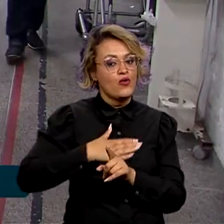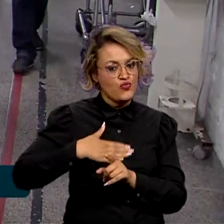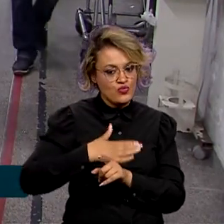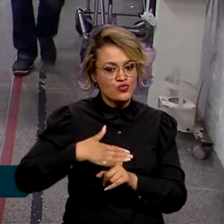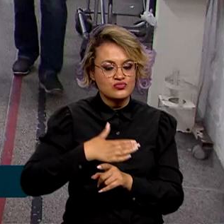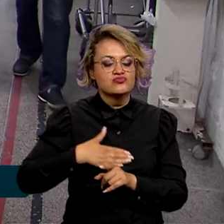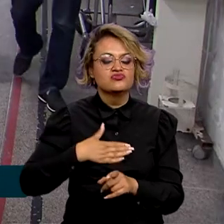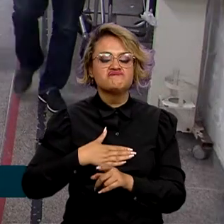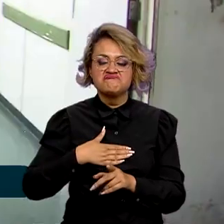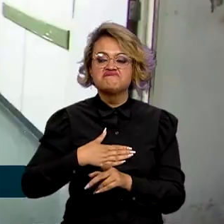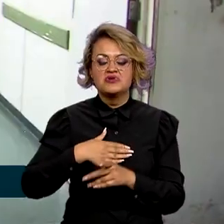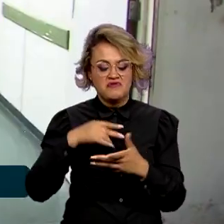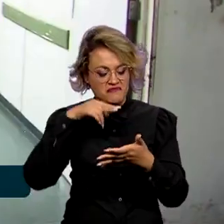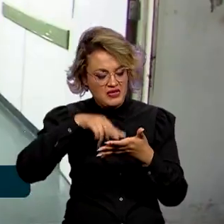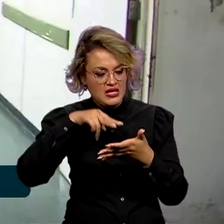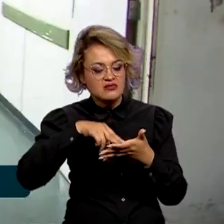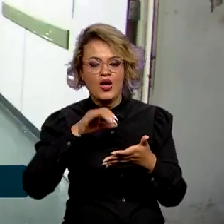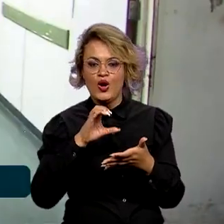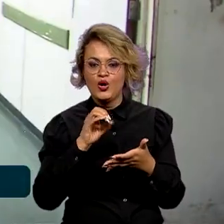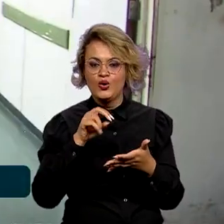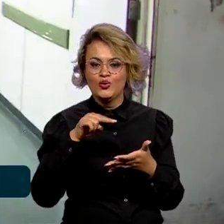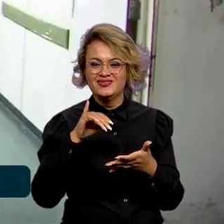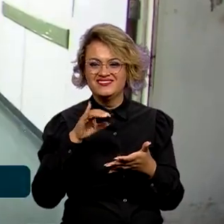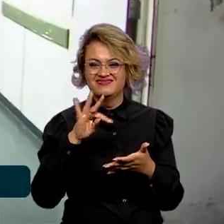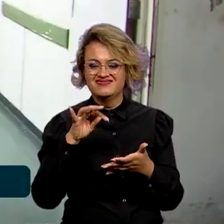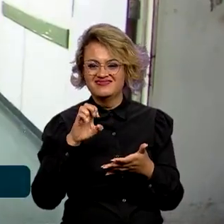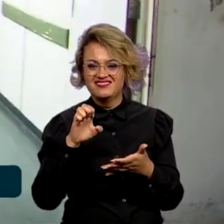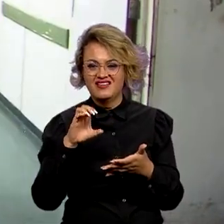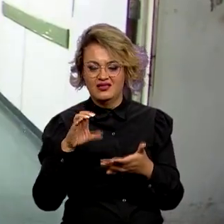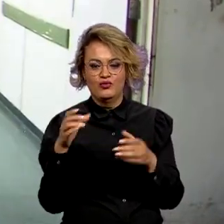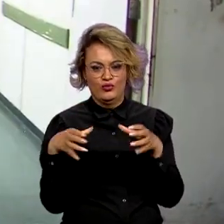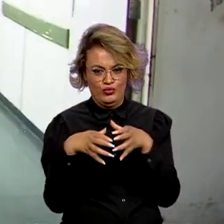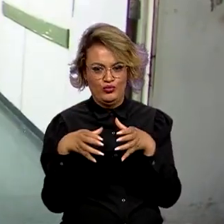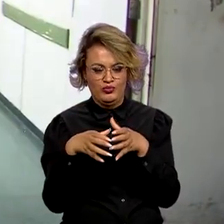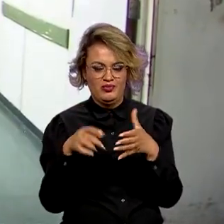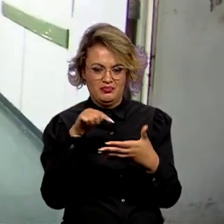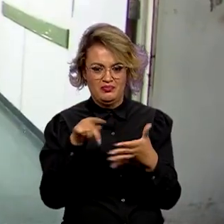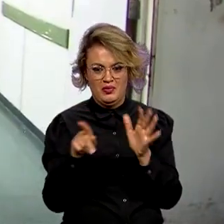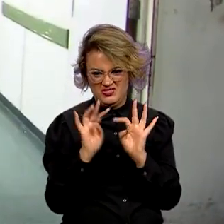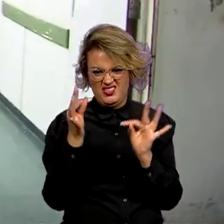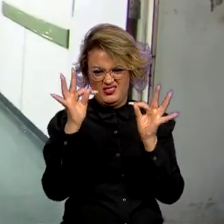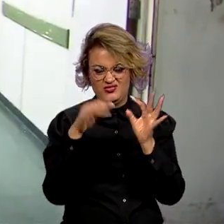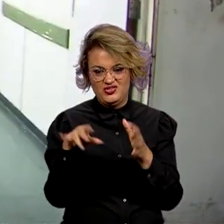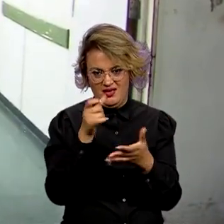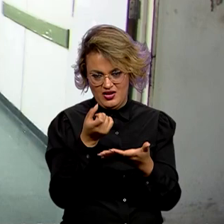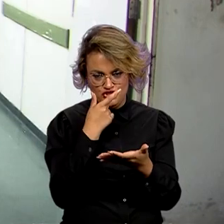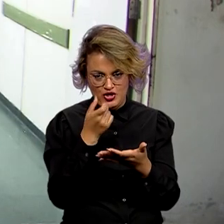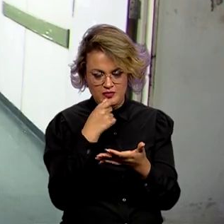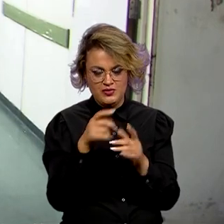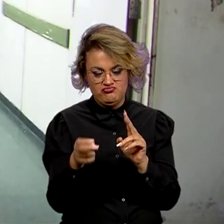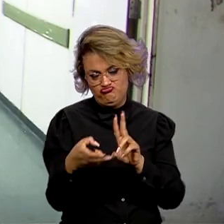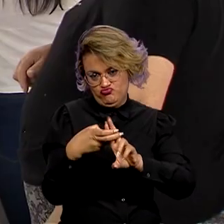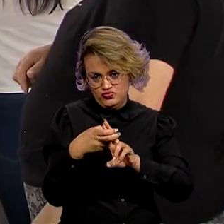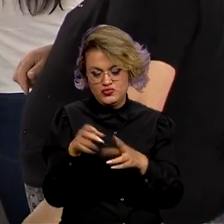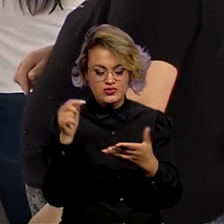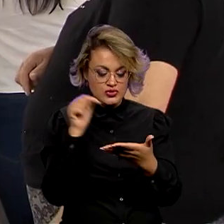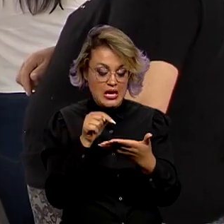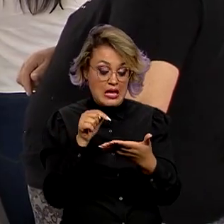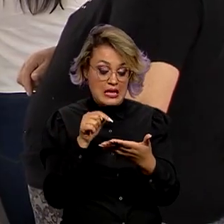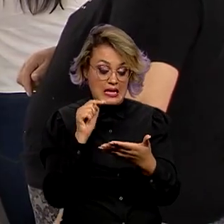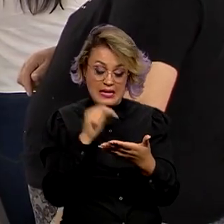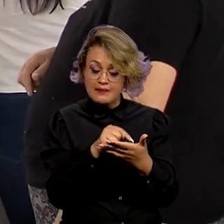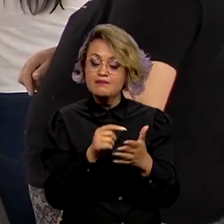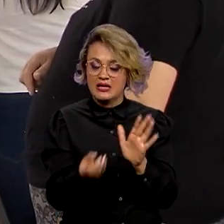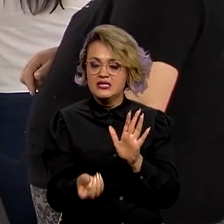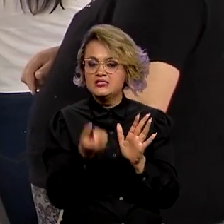recomendação favorável da Conitec, a Comissão Nacional de Incorporação de Tecnologias no Sistema Único de Saúde, para que